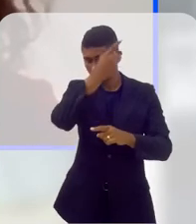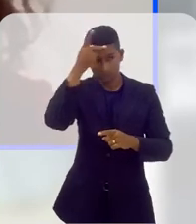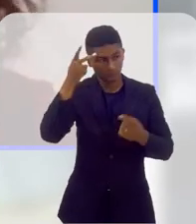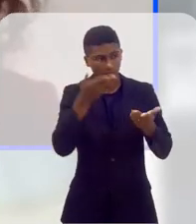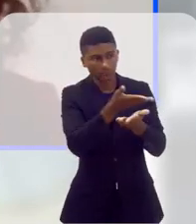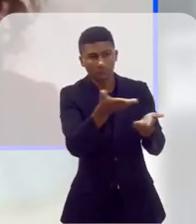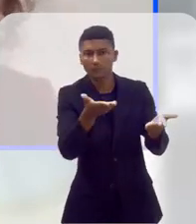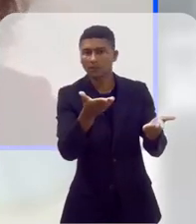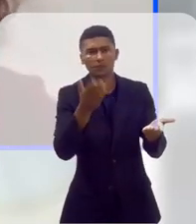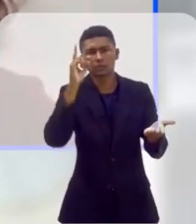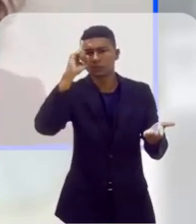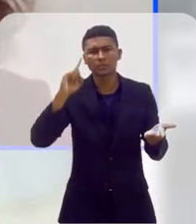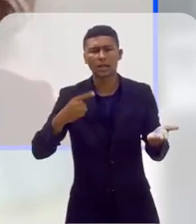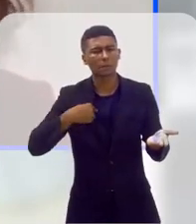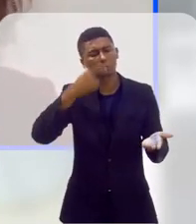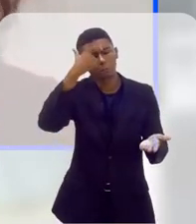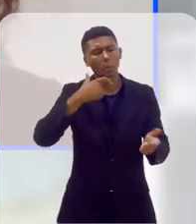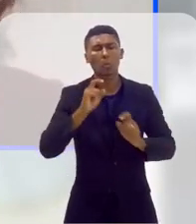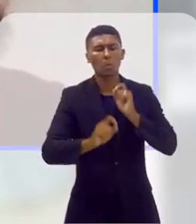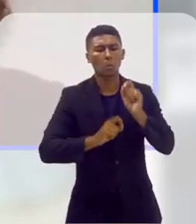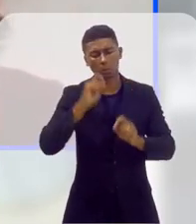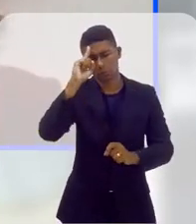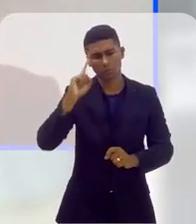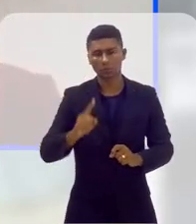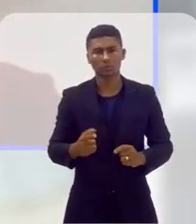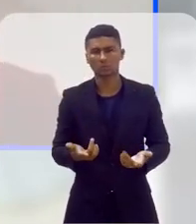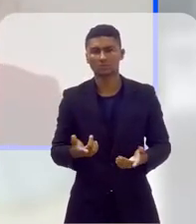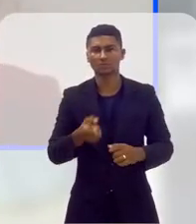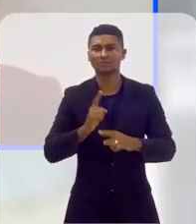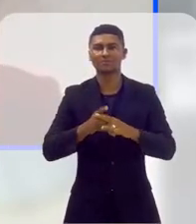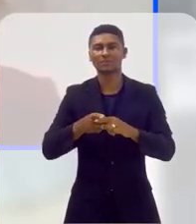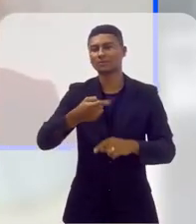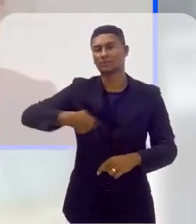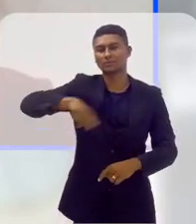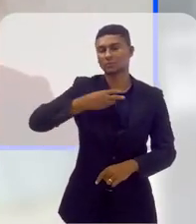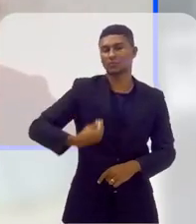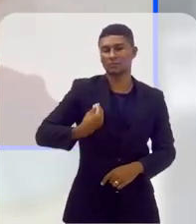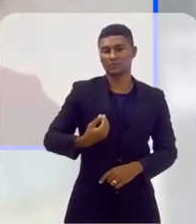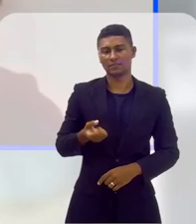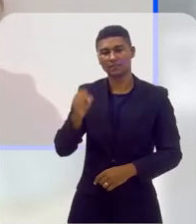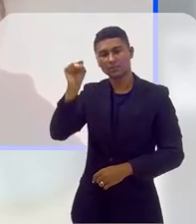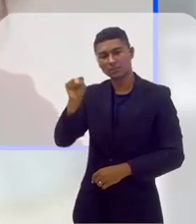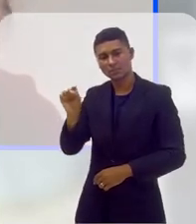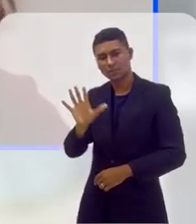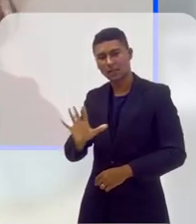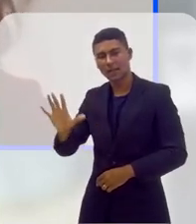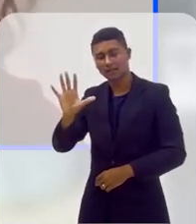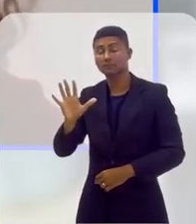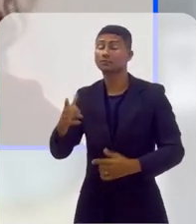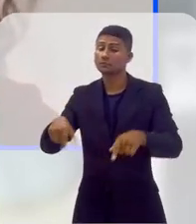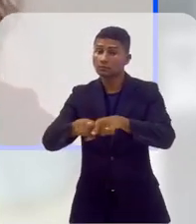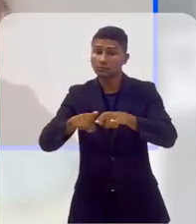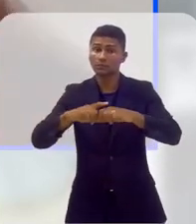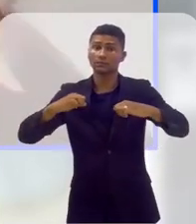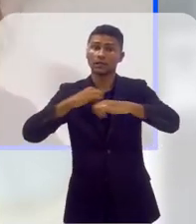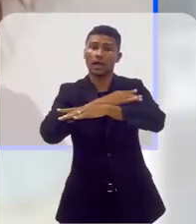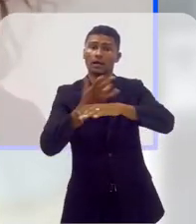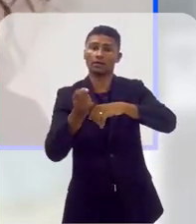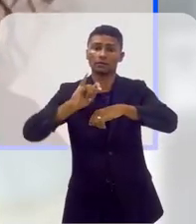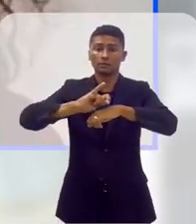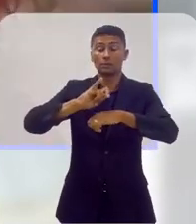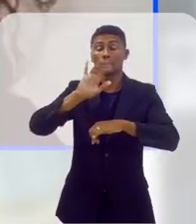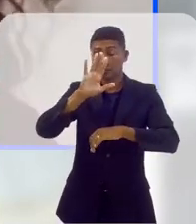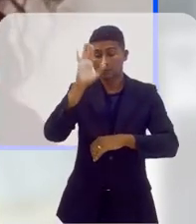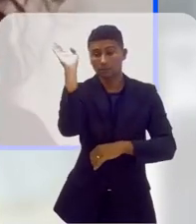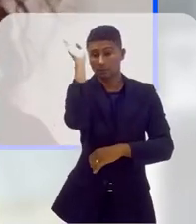pessoas nem mesmo sabem o elas são porque nós não vivemos só no Sudeste, nós não só vivemos nos grandes centros, nas grandes metrópoles, nós temos, o